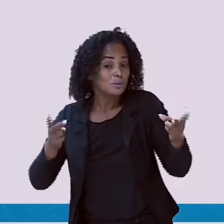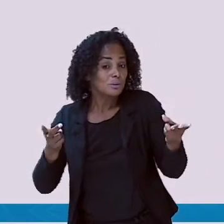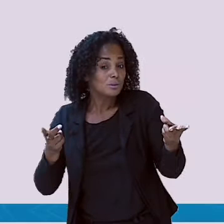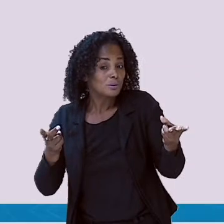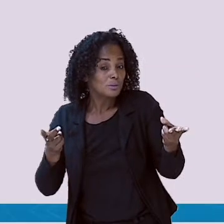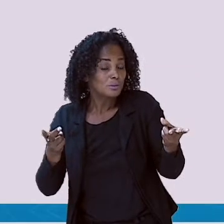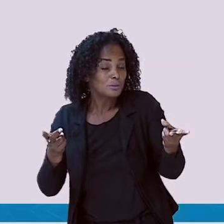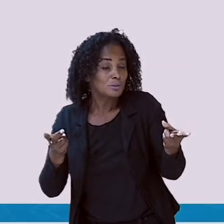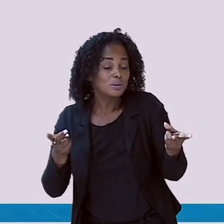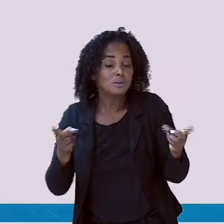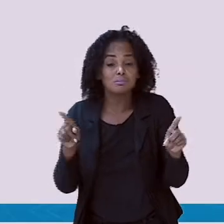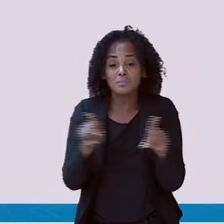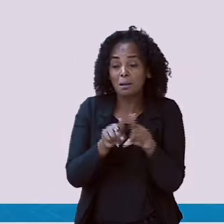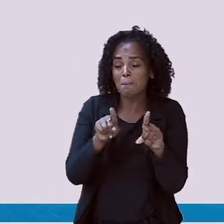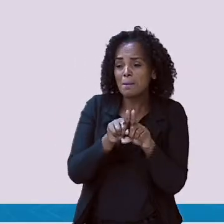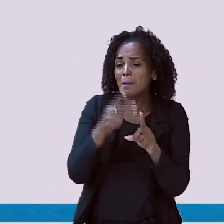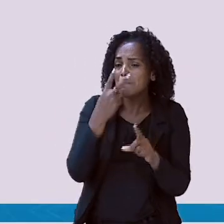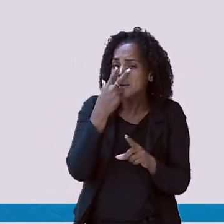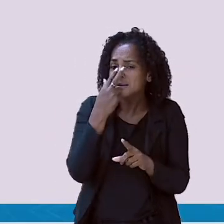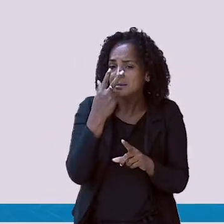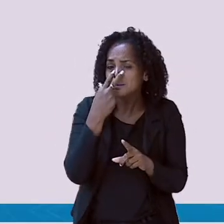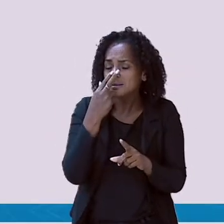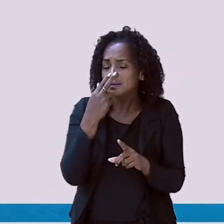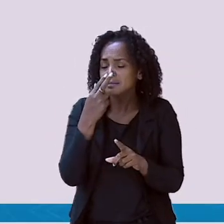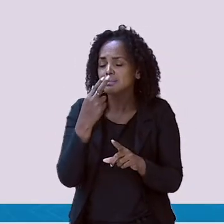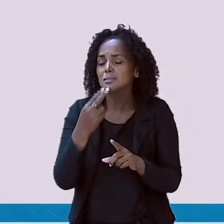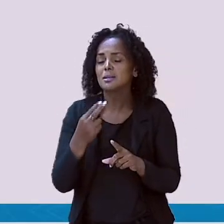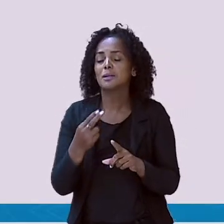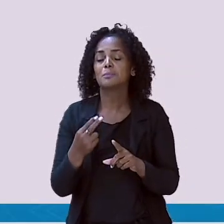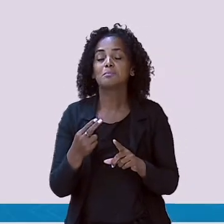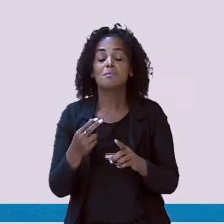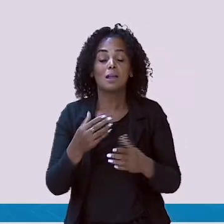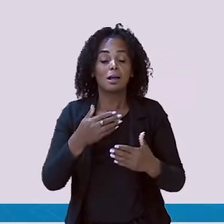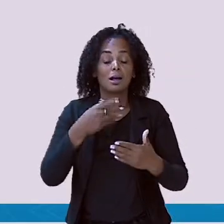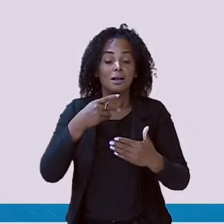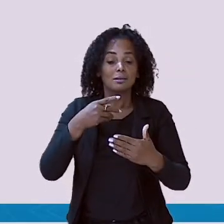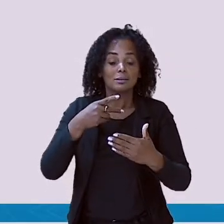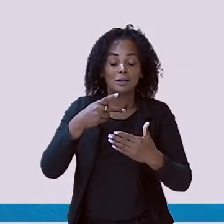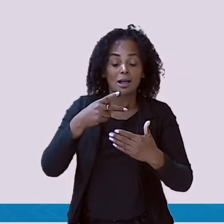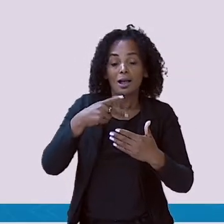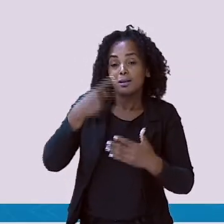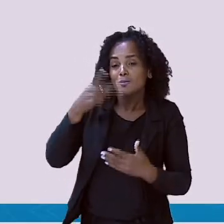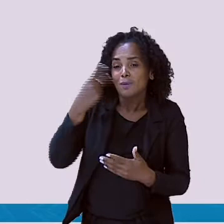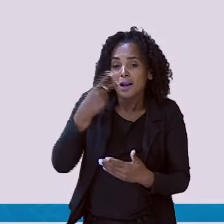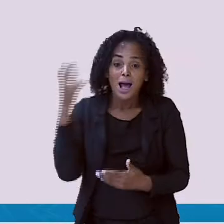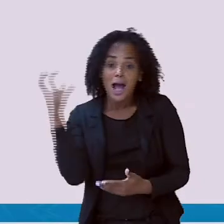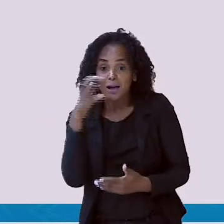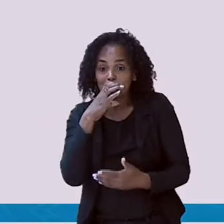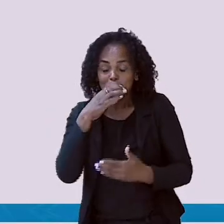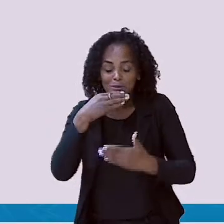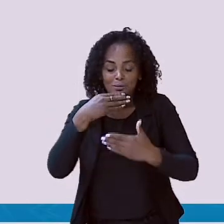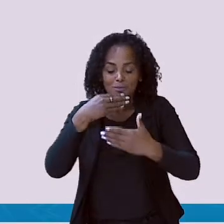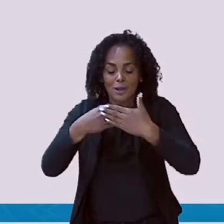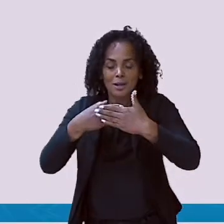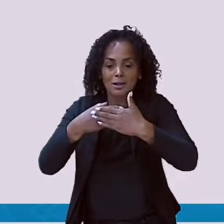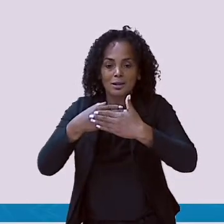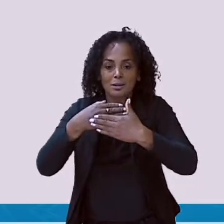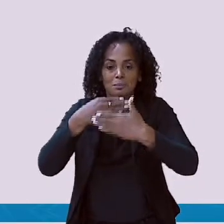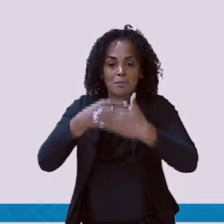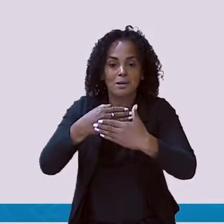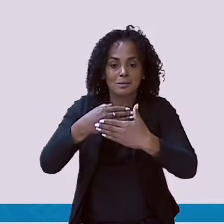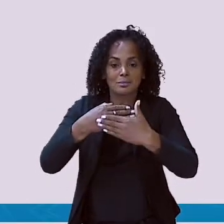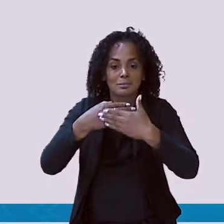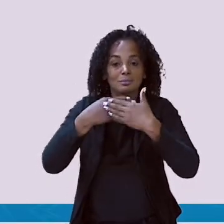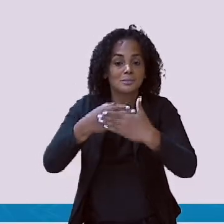nome trava-língua. Mas a minha língua não ficou travada. Eu consegui falar toda trava